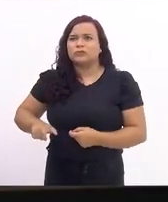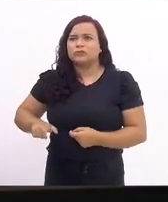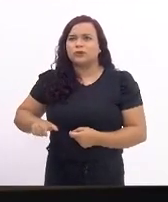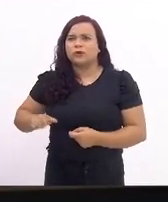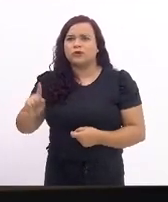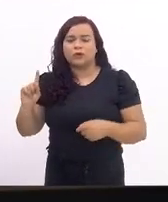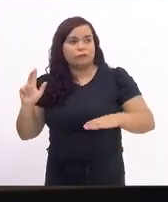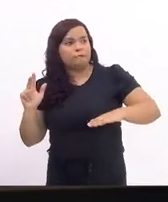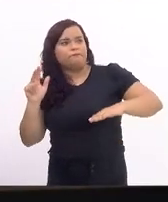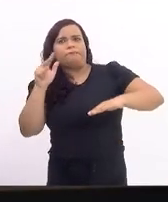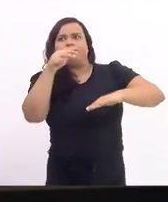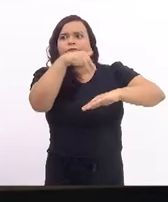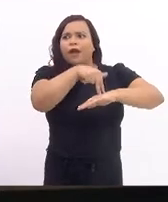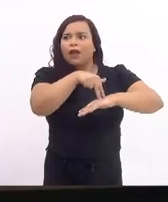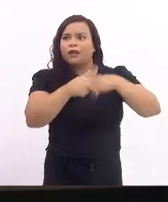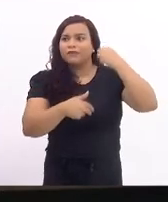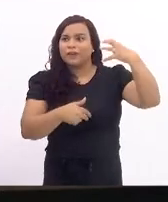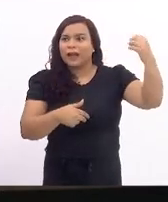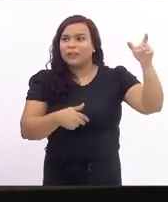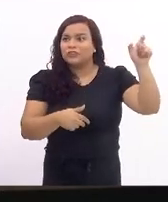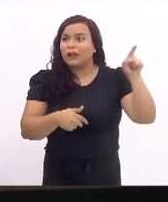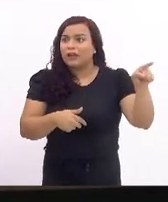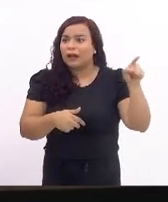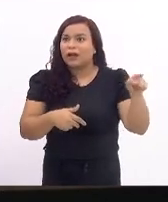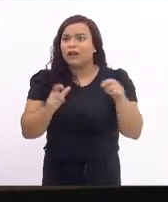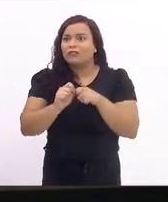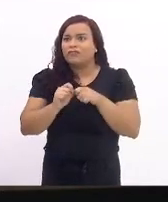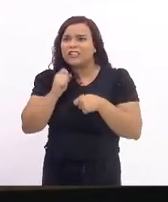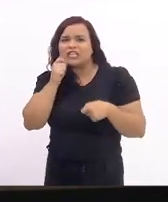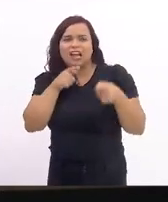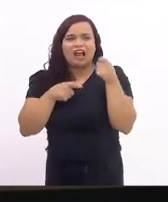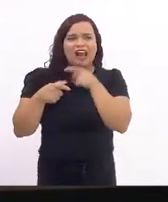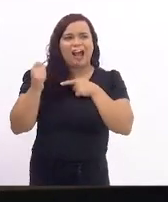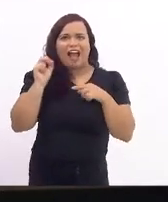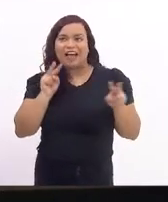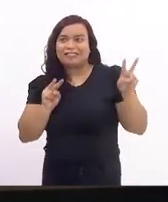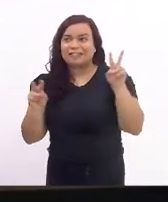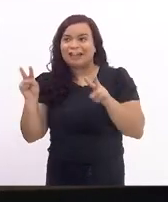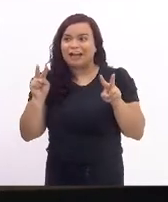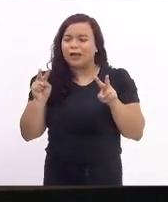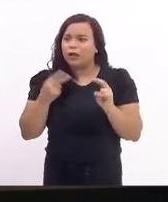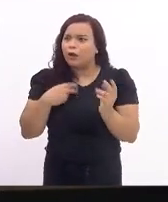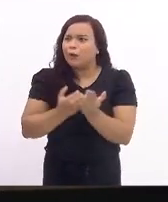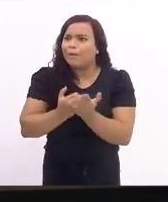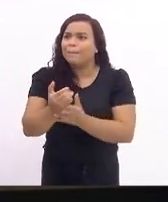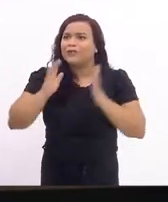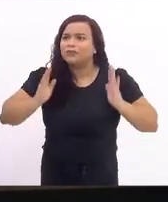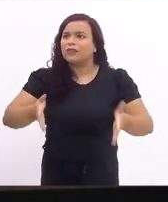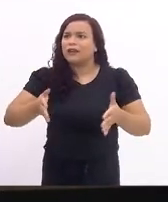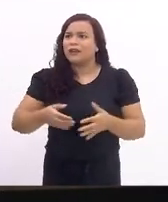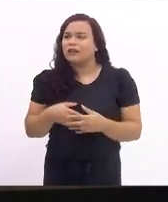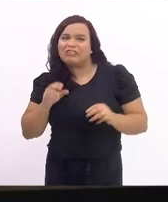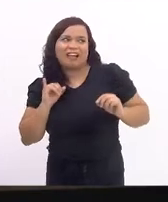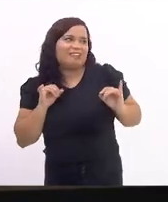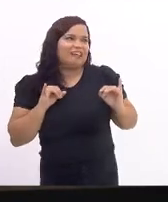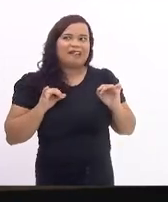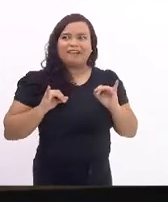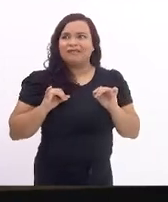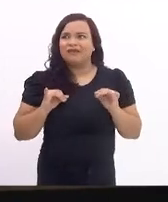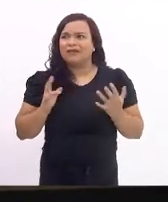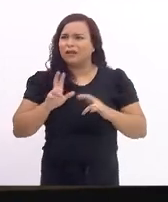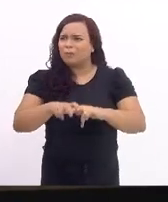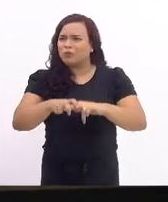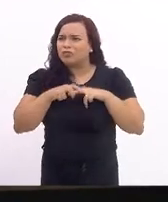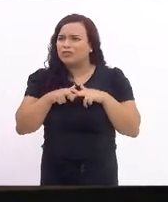difícil fazer graça, né, você vê que desde o começo as razões para irem lá,